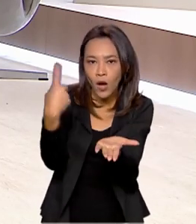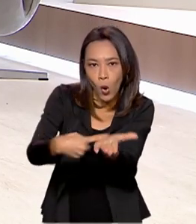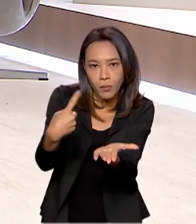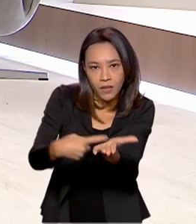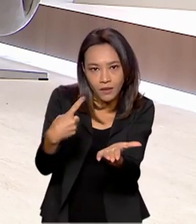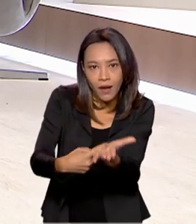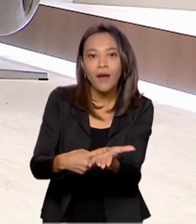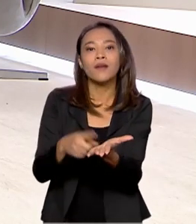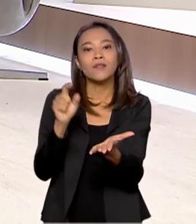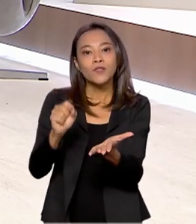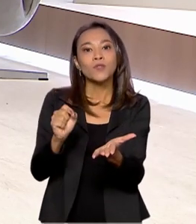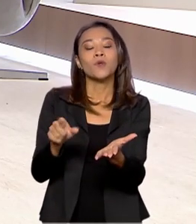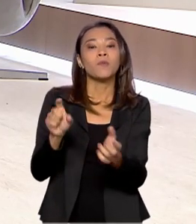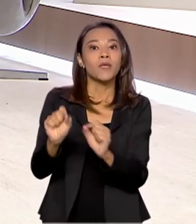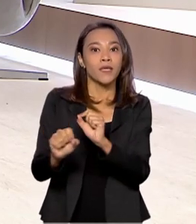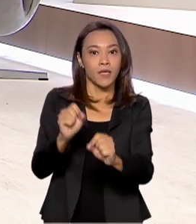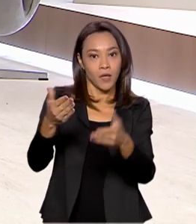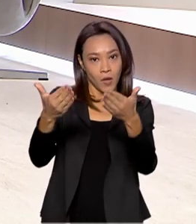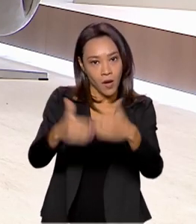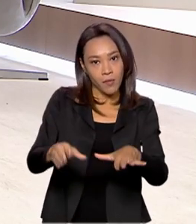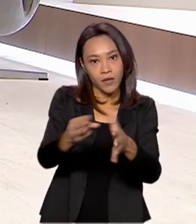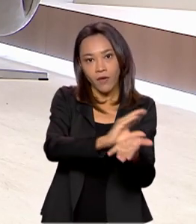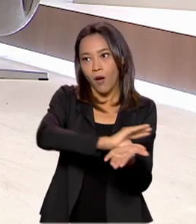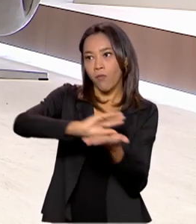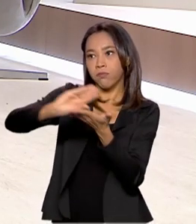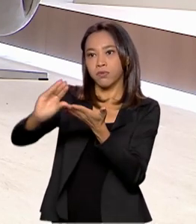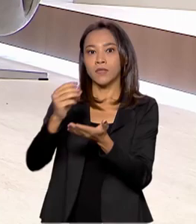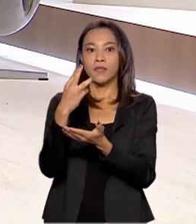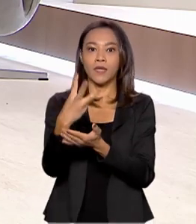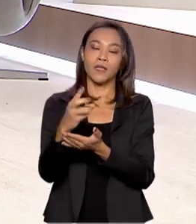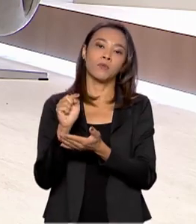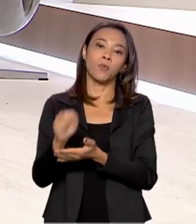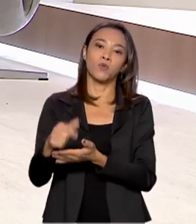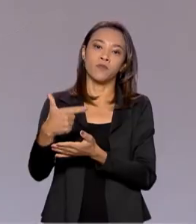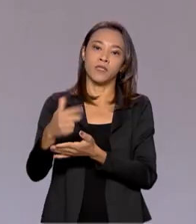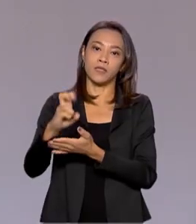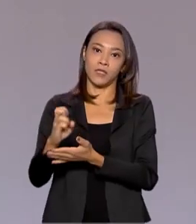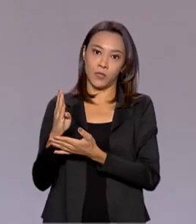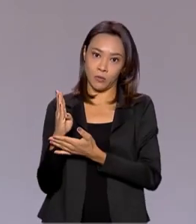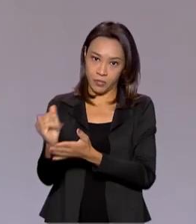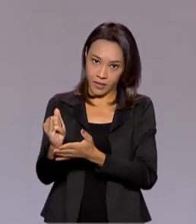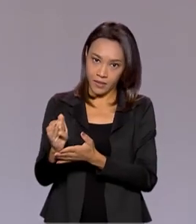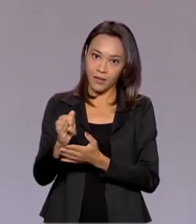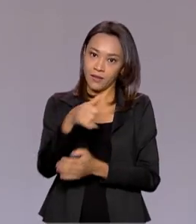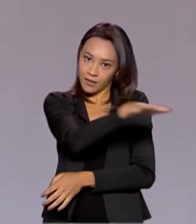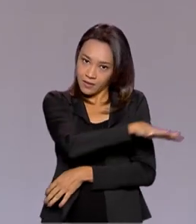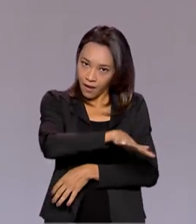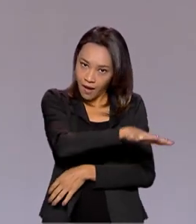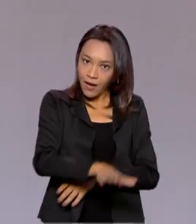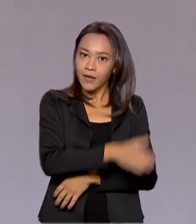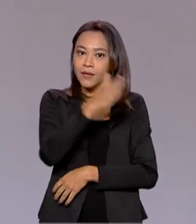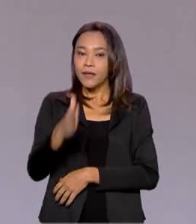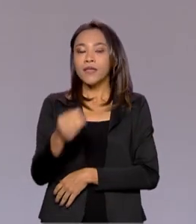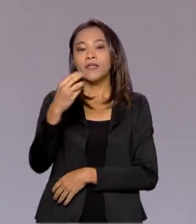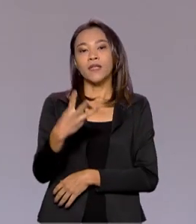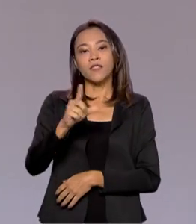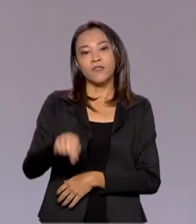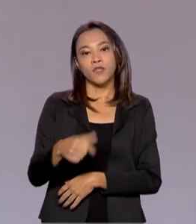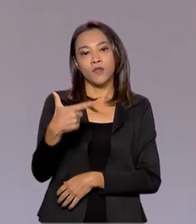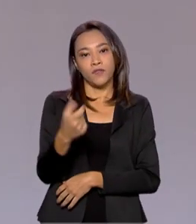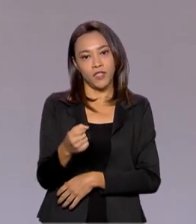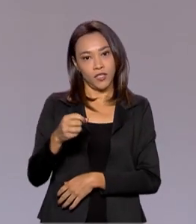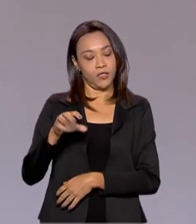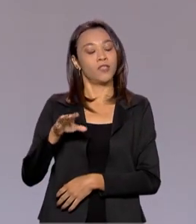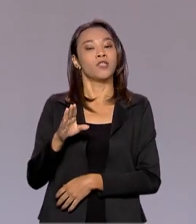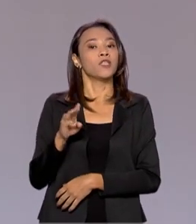pagos junto a Petrobras, de 3,25 bilhões de dólares referentes a Atapu e 3,20 bilhões de dólares